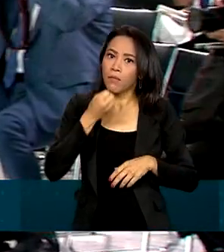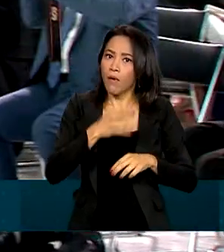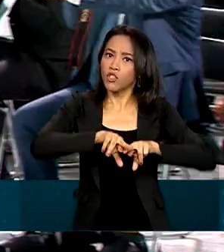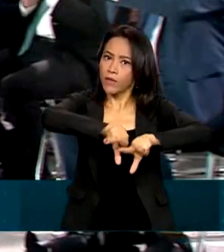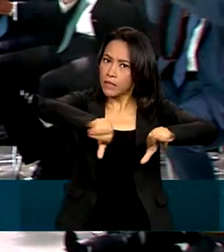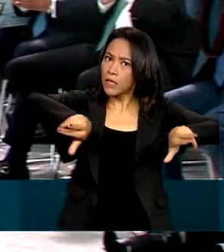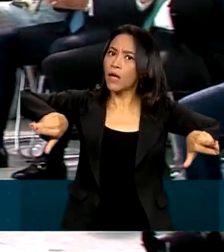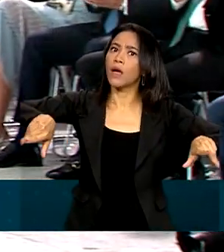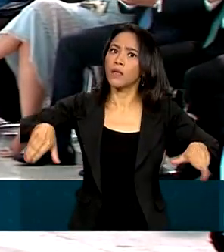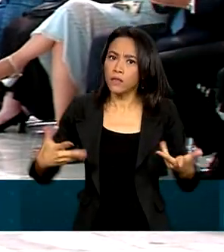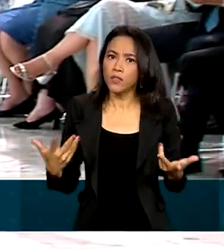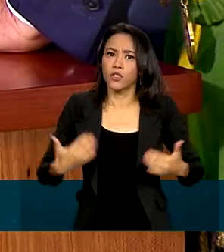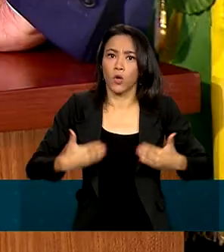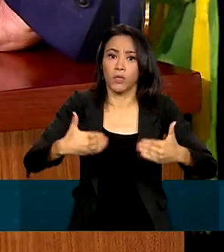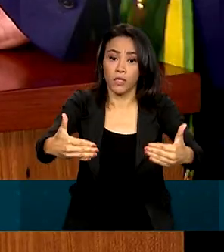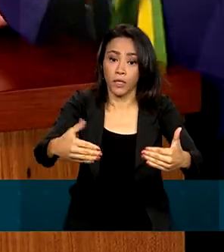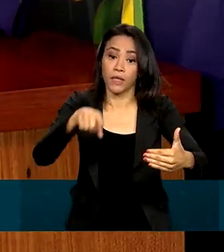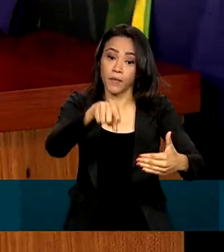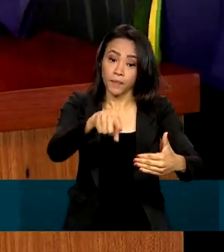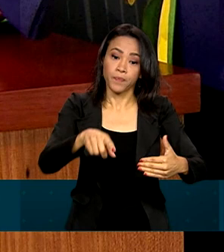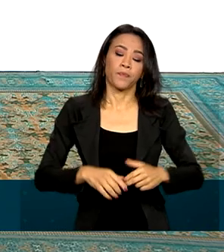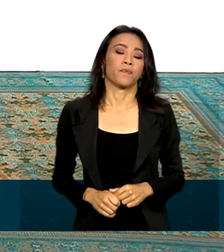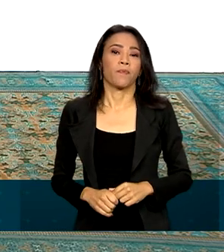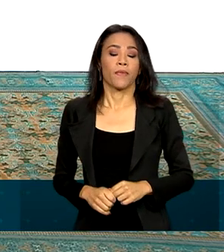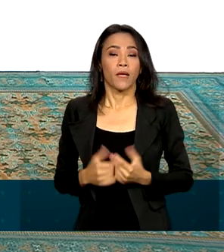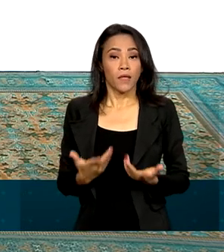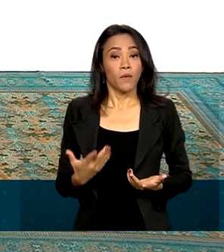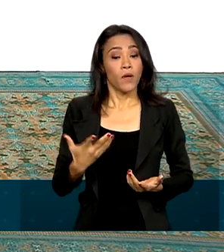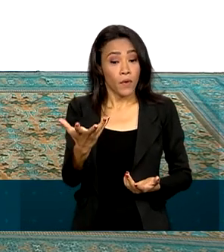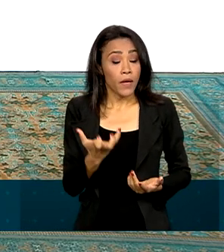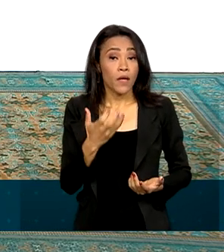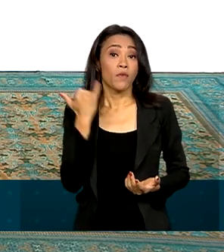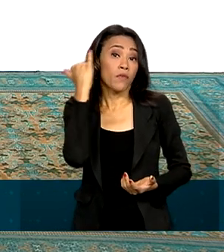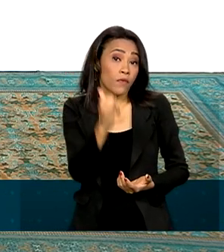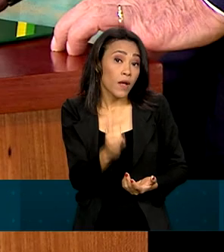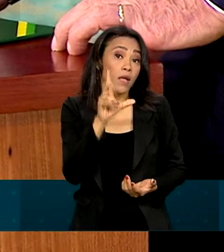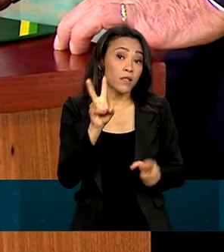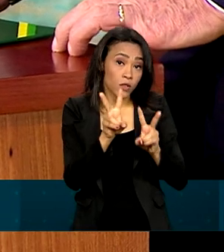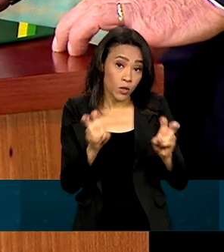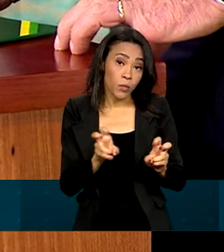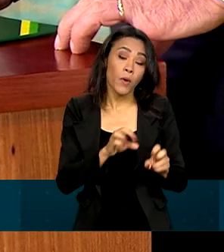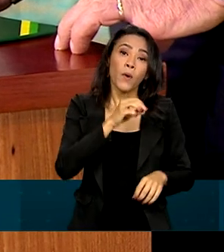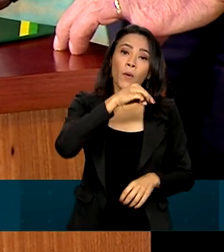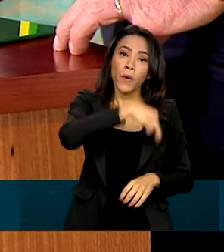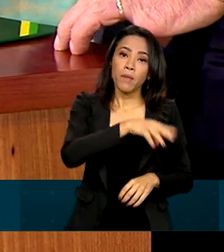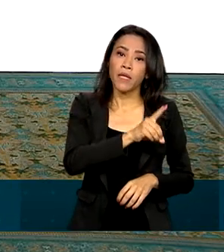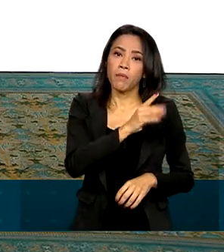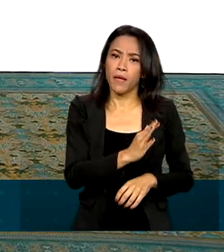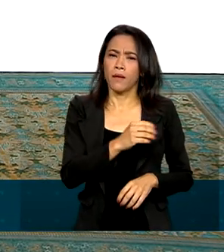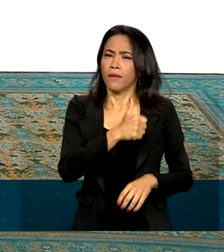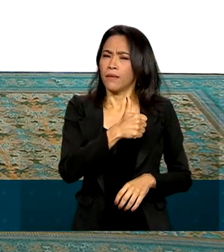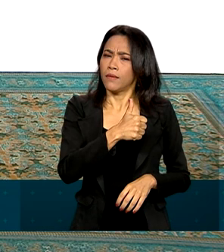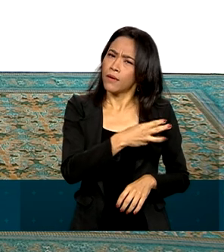atual Ministério, daí porque foi apelidado, inclusive, de frente ampla. Eu gostaria de fazer um destaque em particular ao MDB, que ficou com três ministérios,